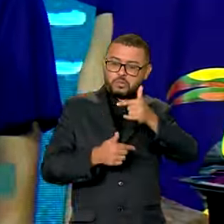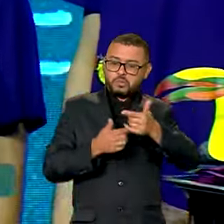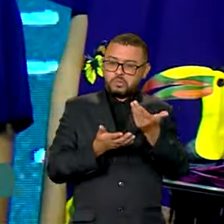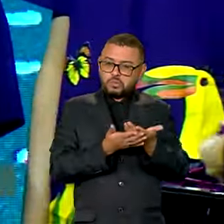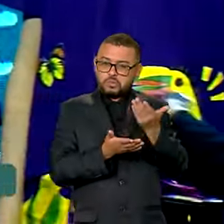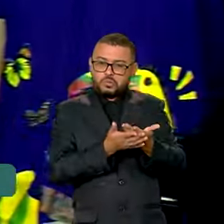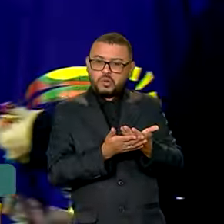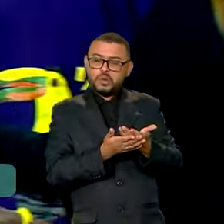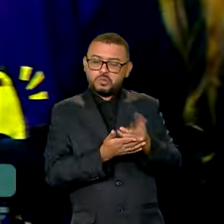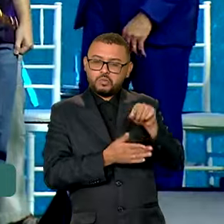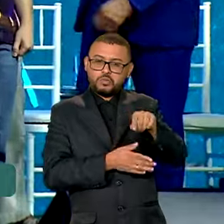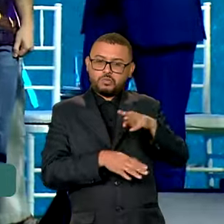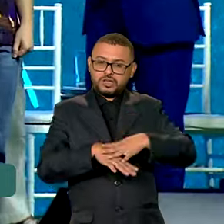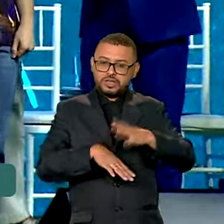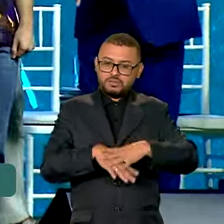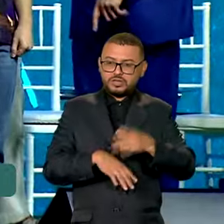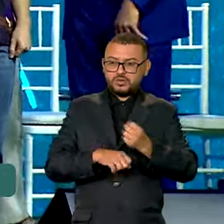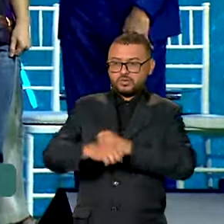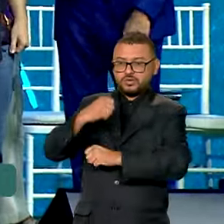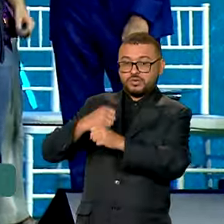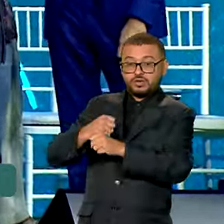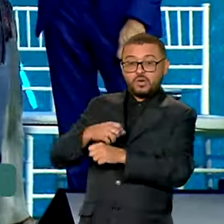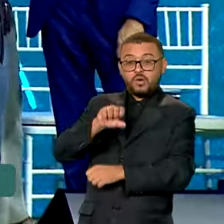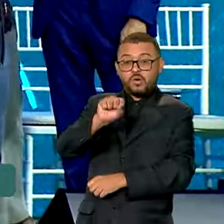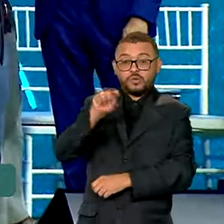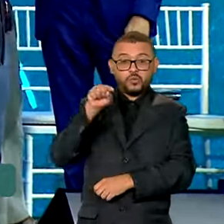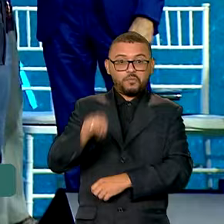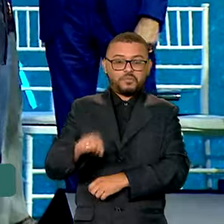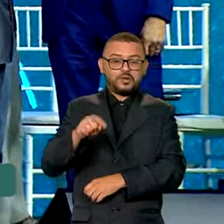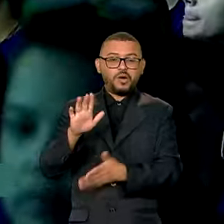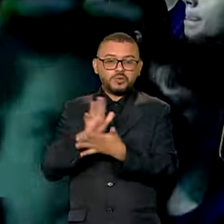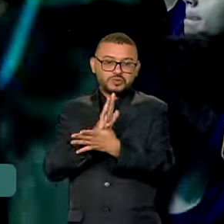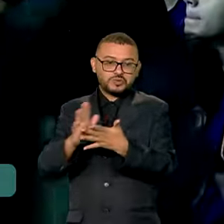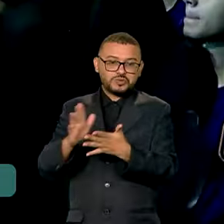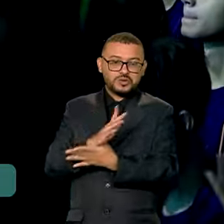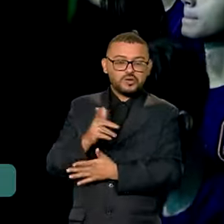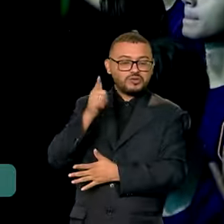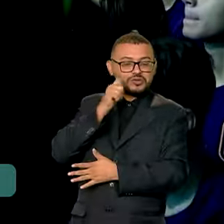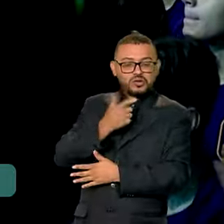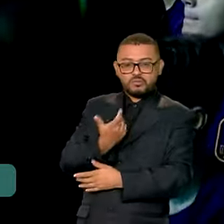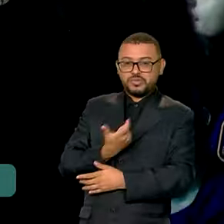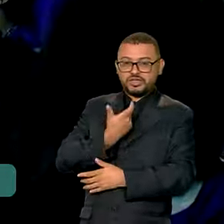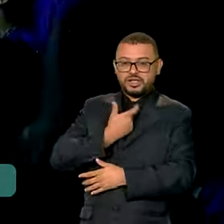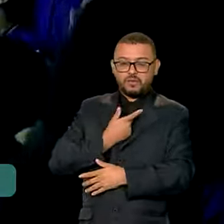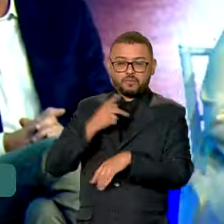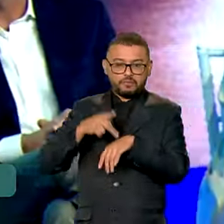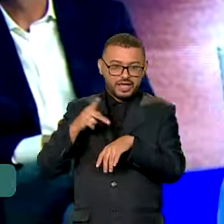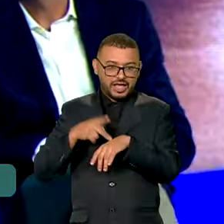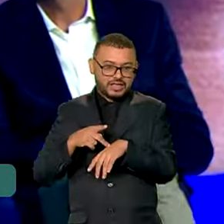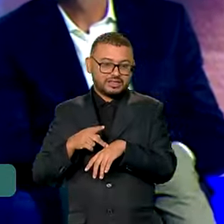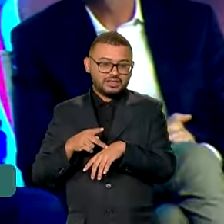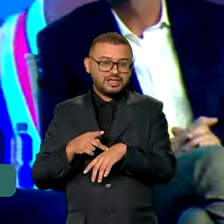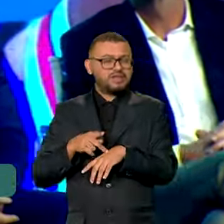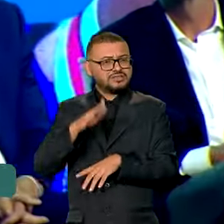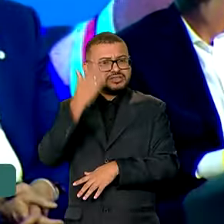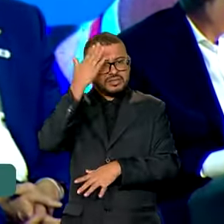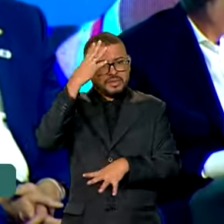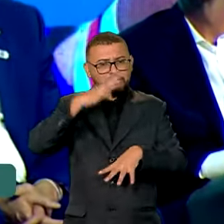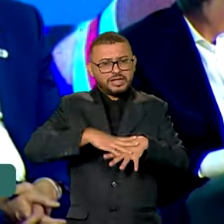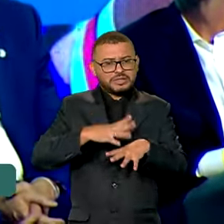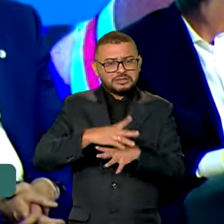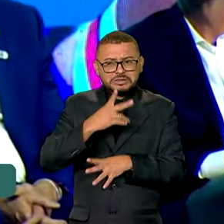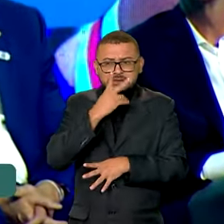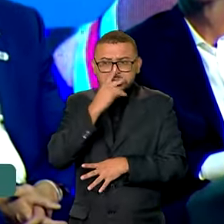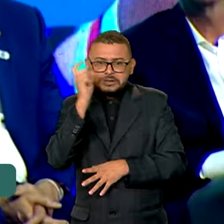Olimpíada do ano passado. Quase 8 mil estudantes também ganharam medalhas de prata e bronze. A matemática parece